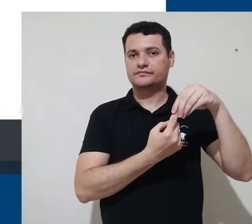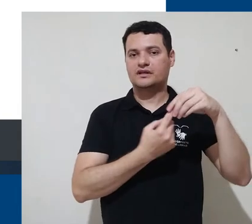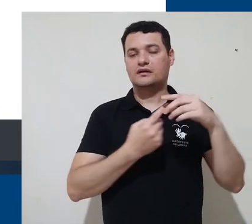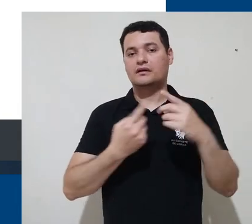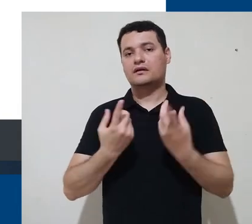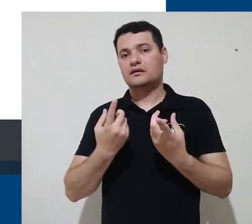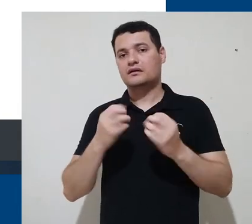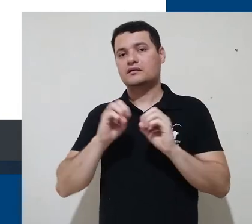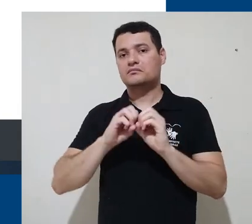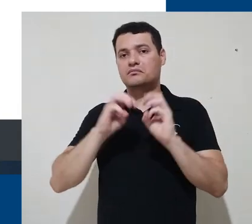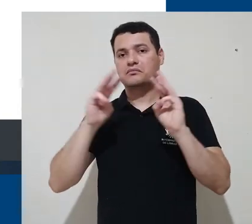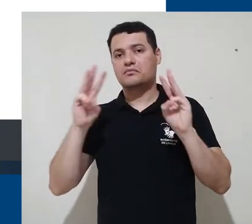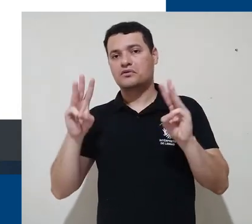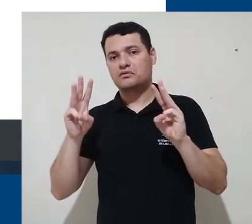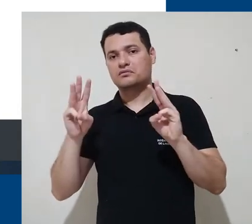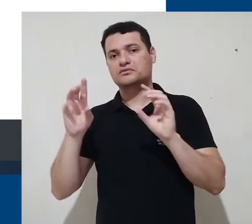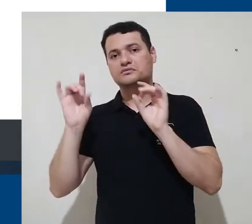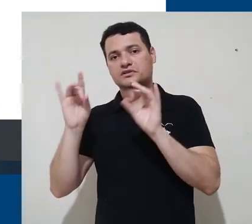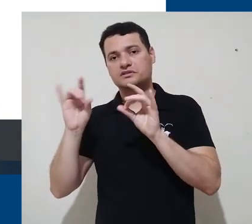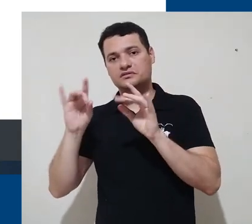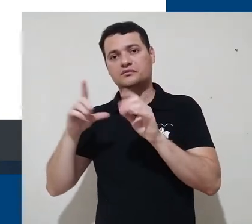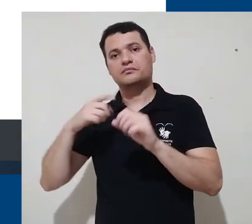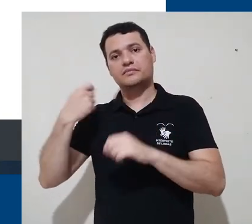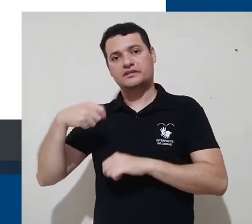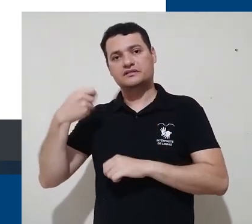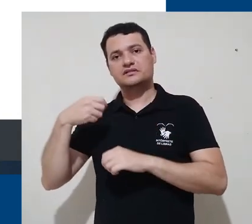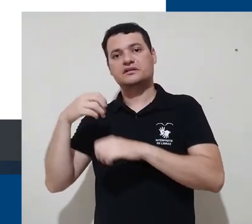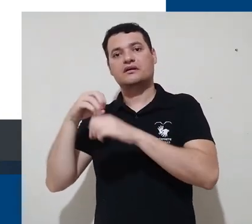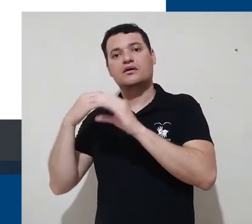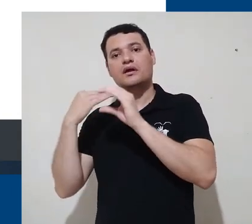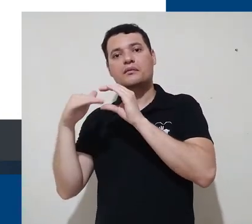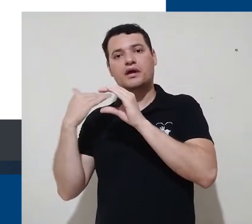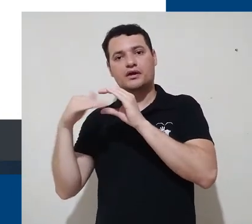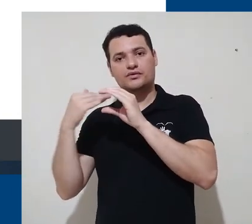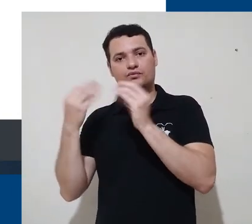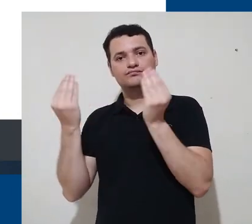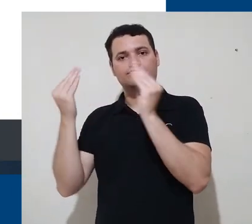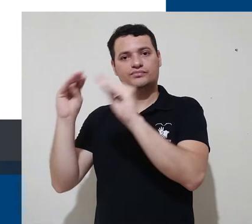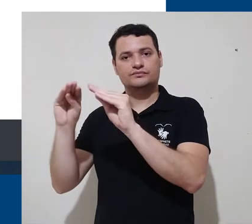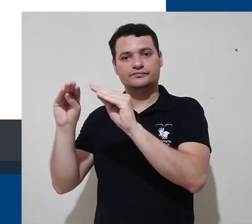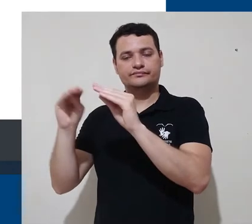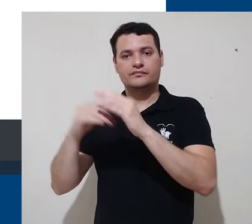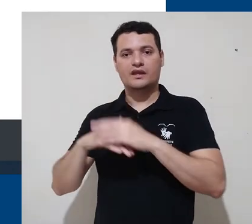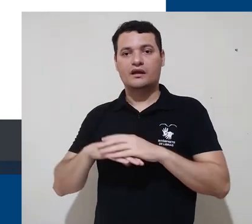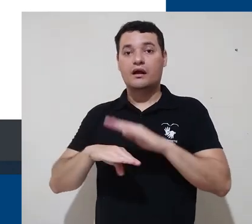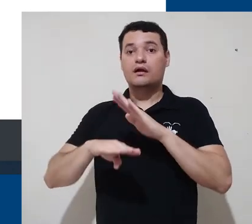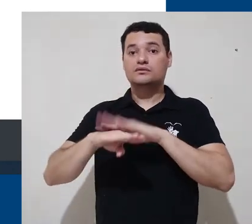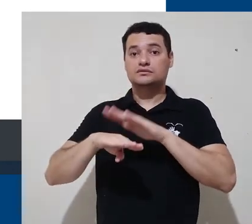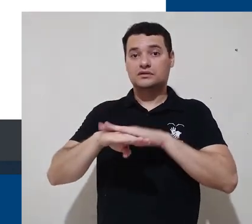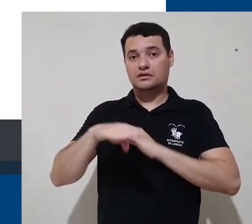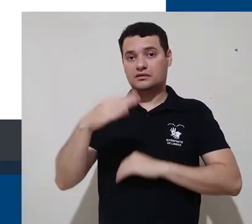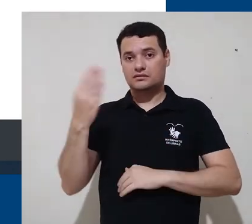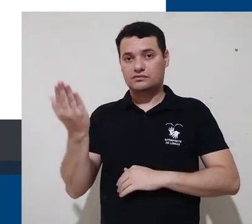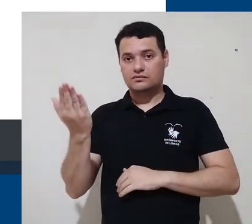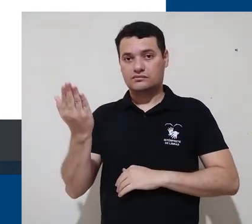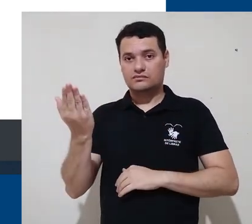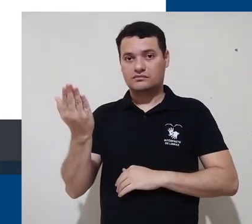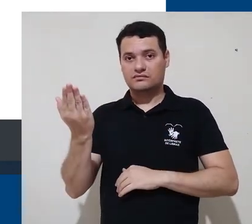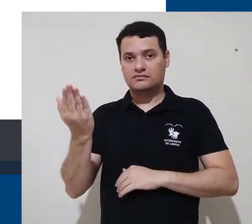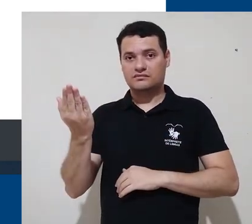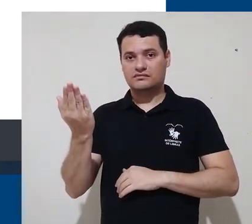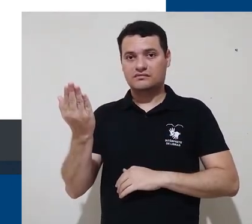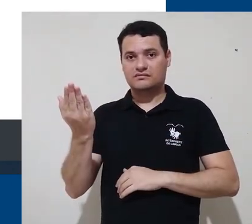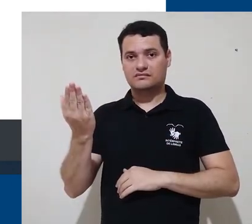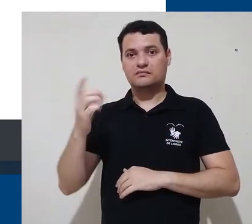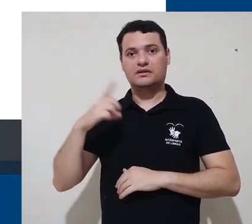geralmente o e-mail. E a gente clica no botão acessar para fazer o acesso. Reparem que no lado direito do painel a gente